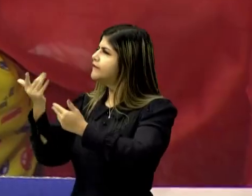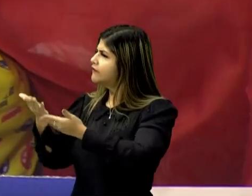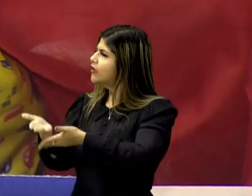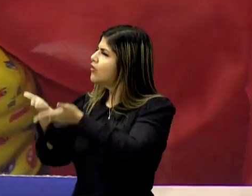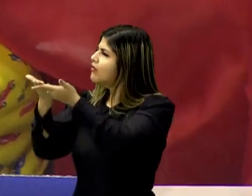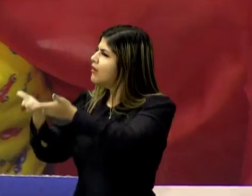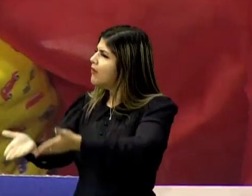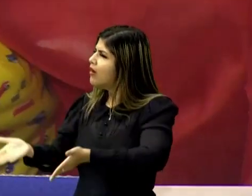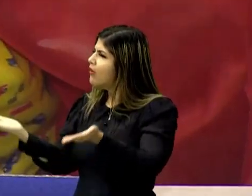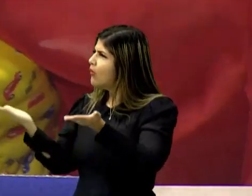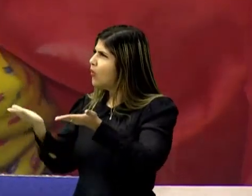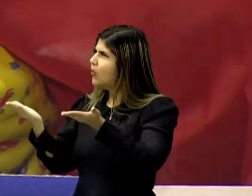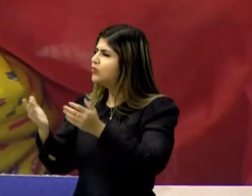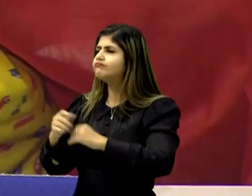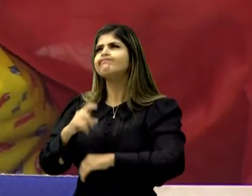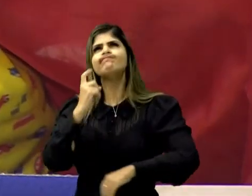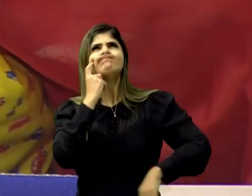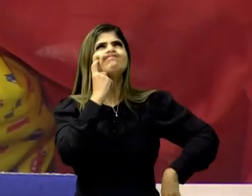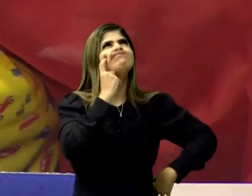hoje? Hum,